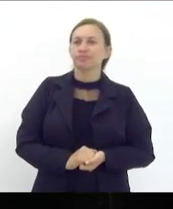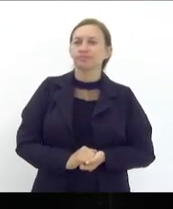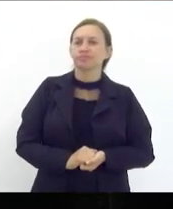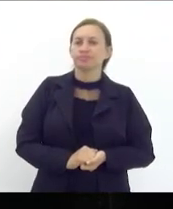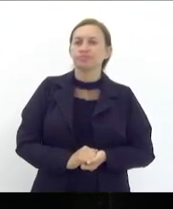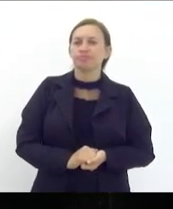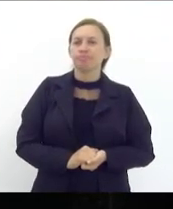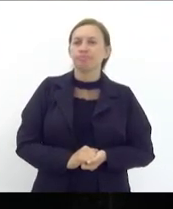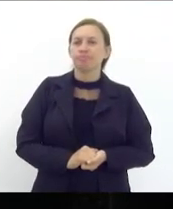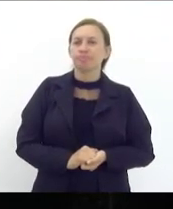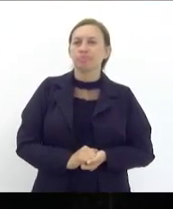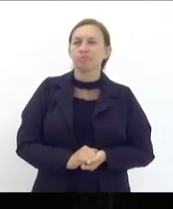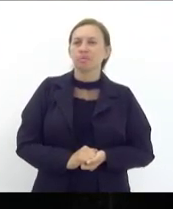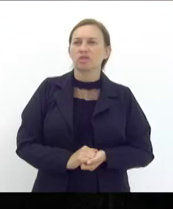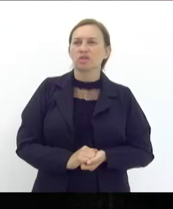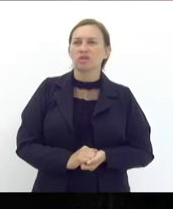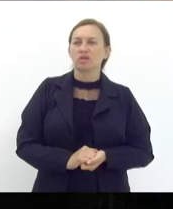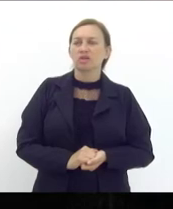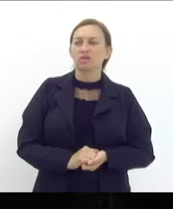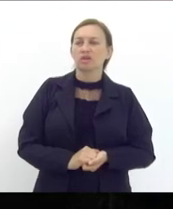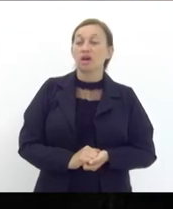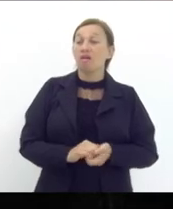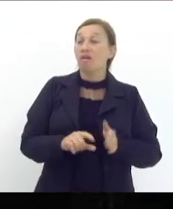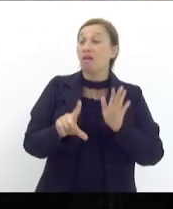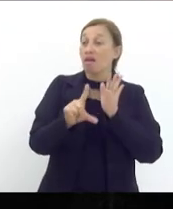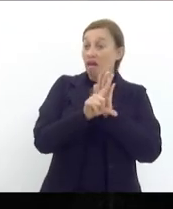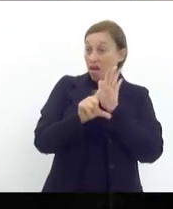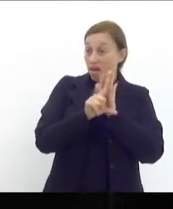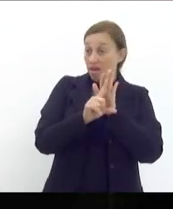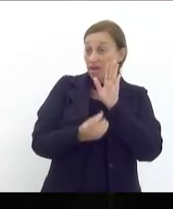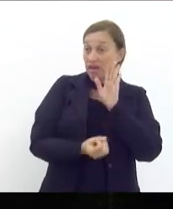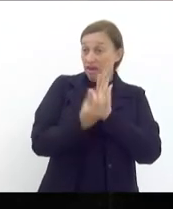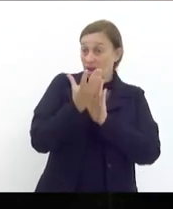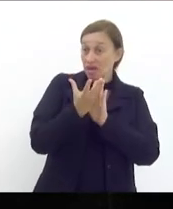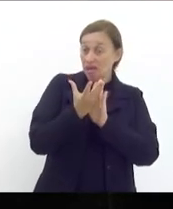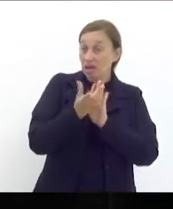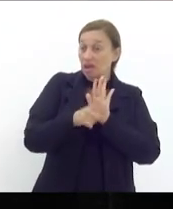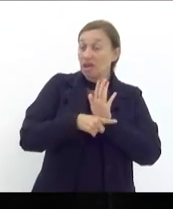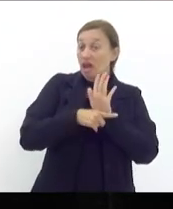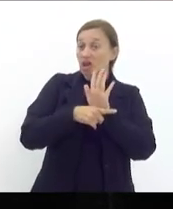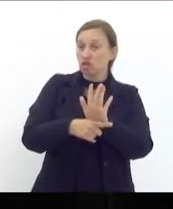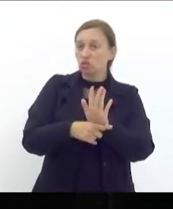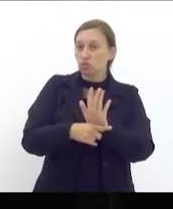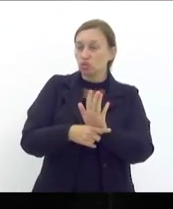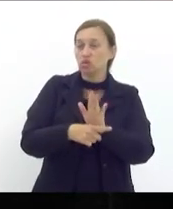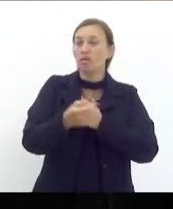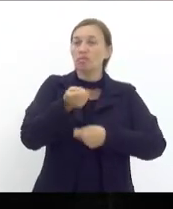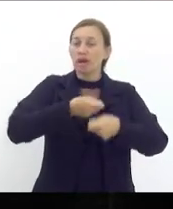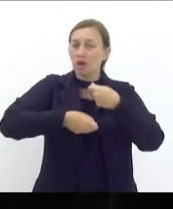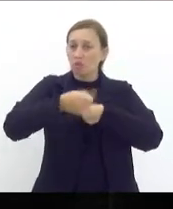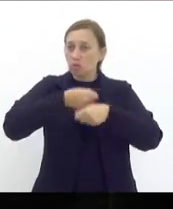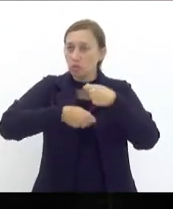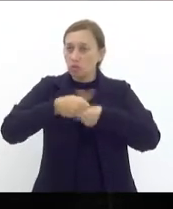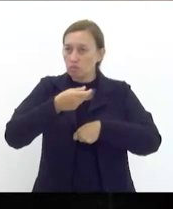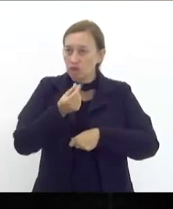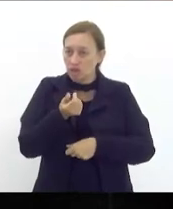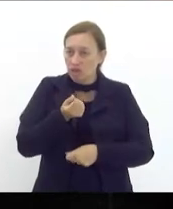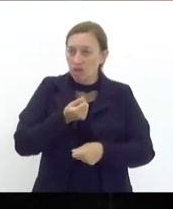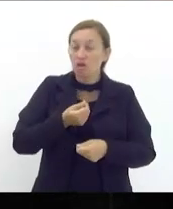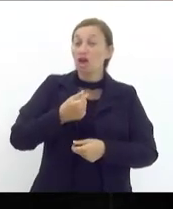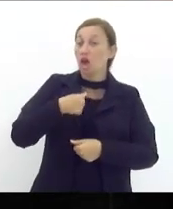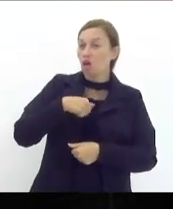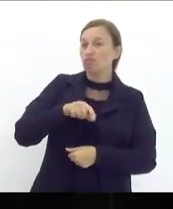legislativa que são leis que contribuem para o adensamento de economias como a que eu muito